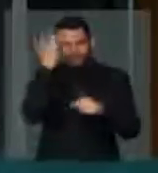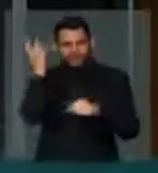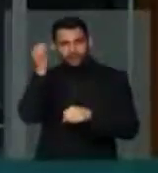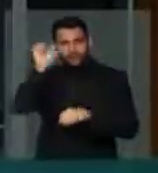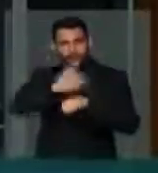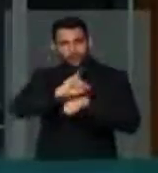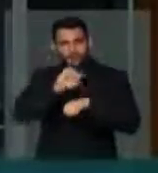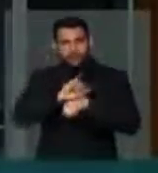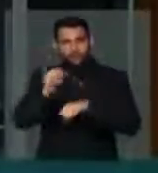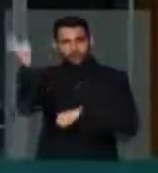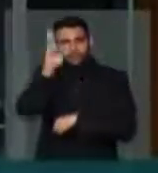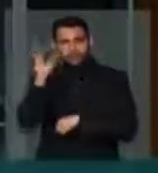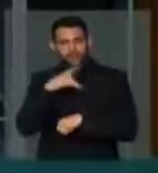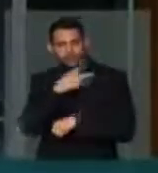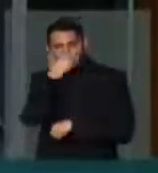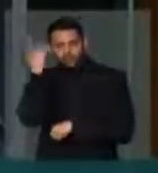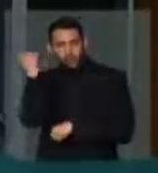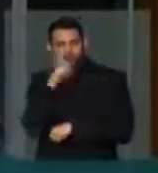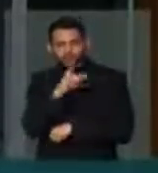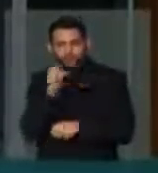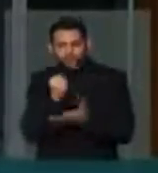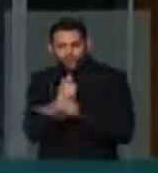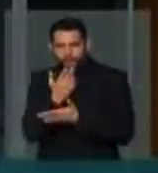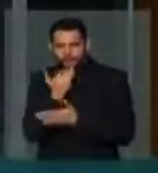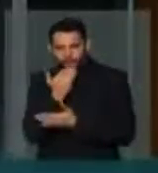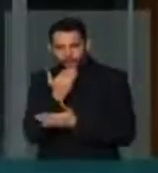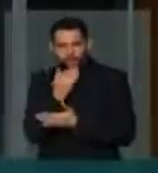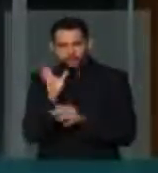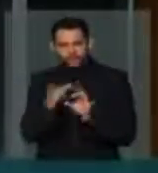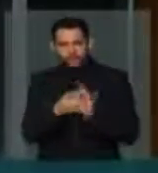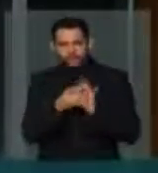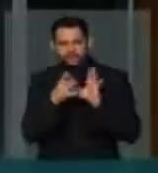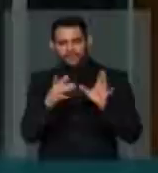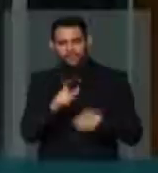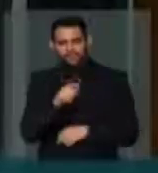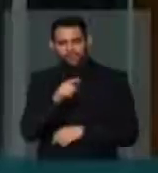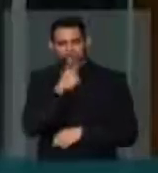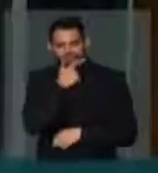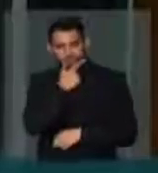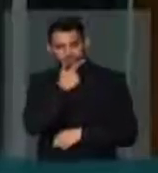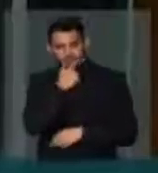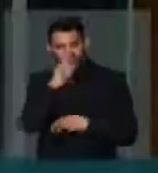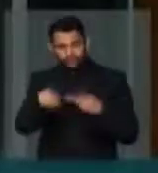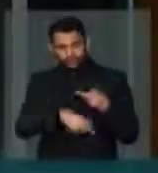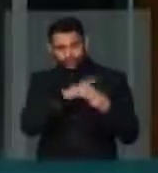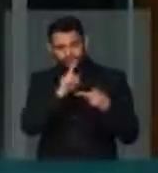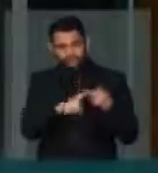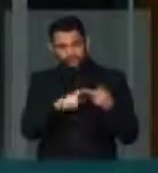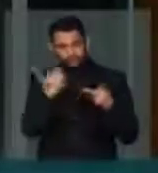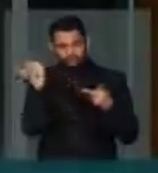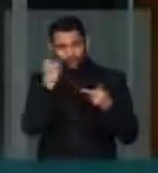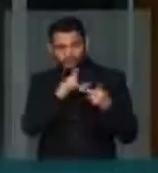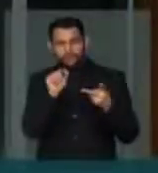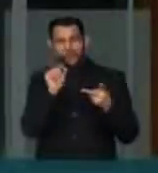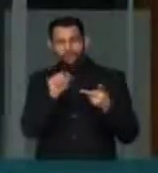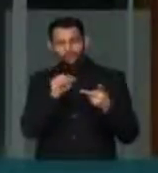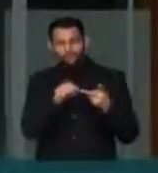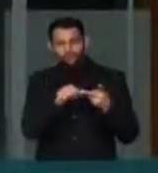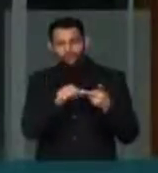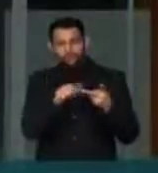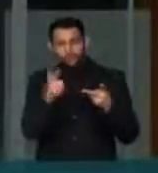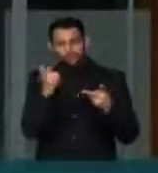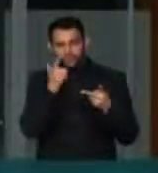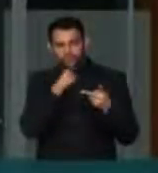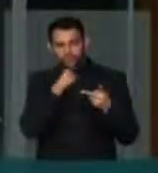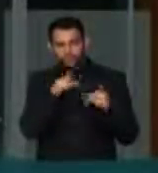capitais brasileiras. E nós conseguimos a libertação do queijo. A segunda conquista foi que nós